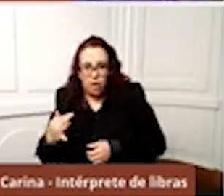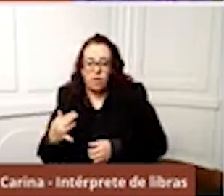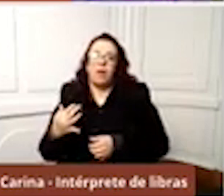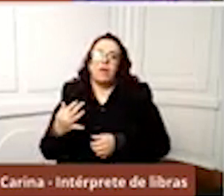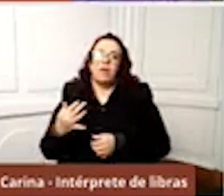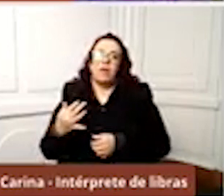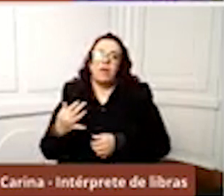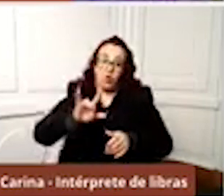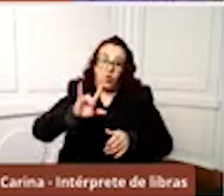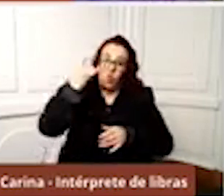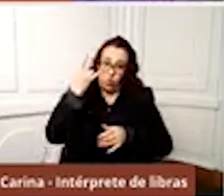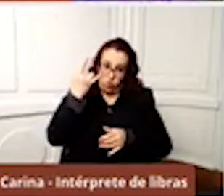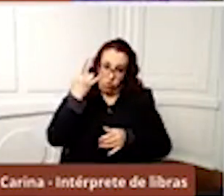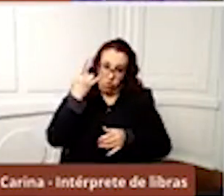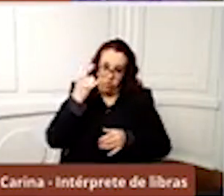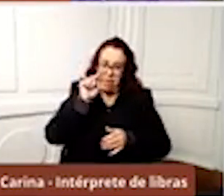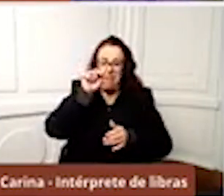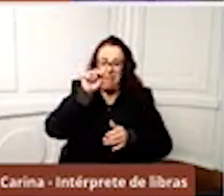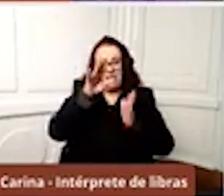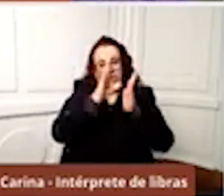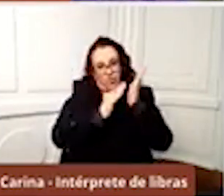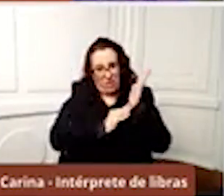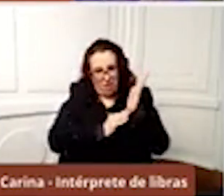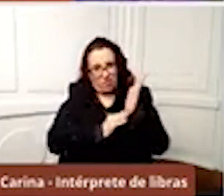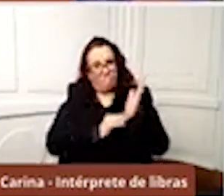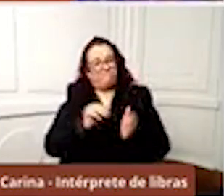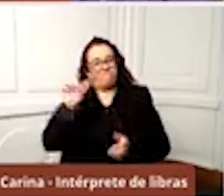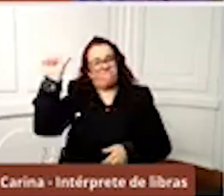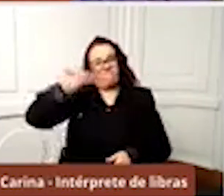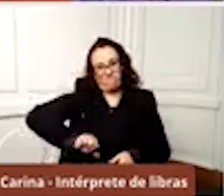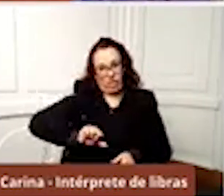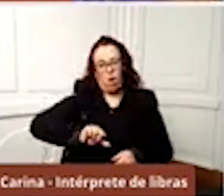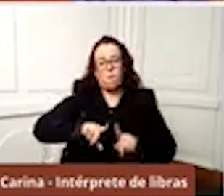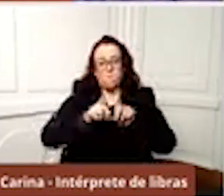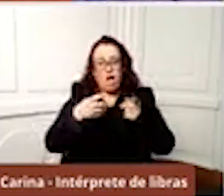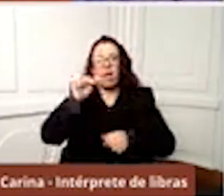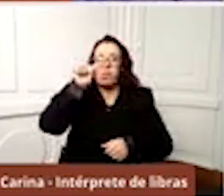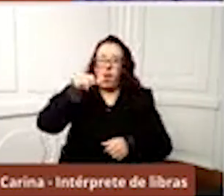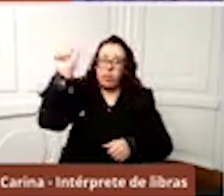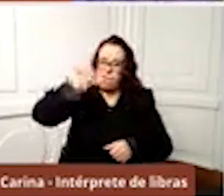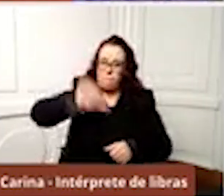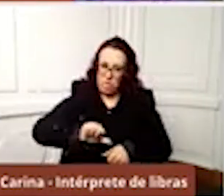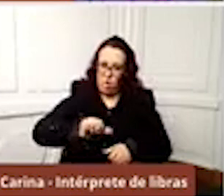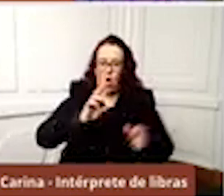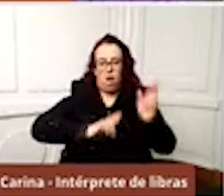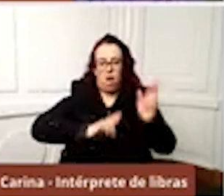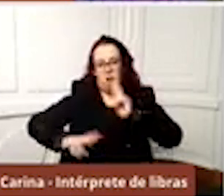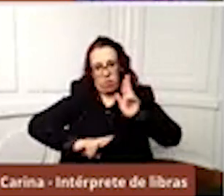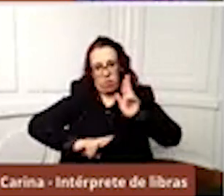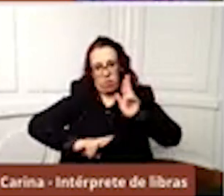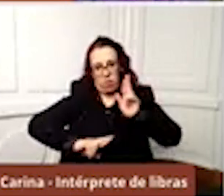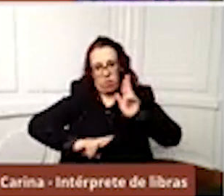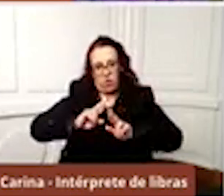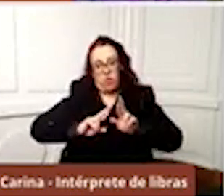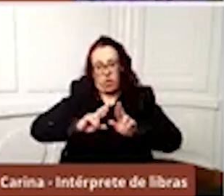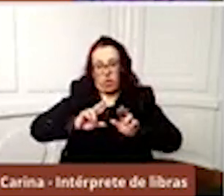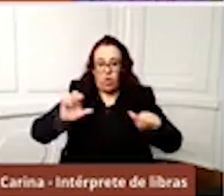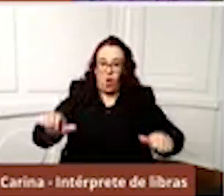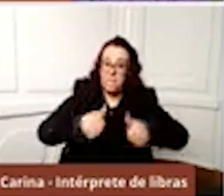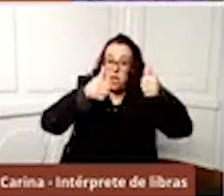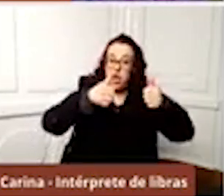dado que acaba piorando, mas essa piora está relacionada com a melhora nas estatísticas.